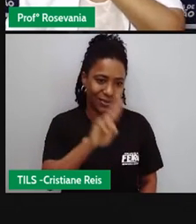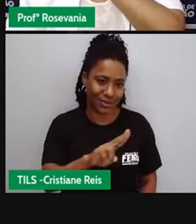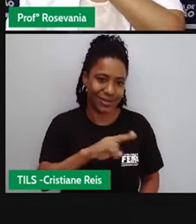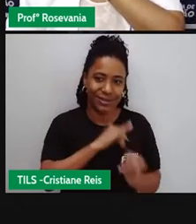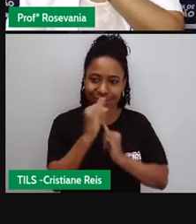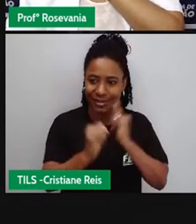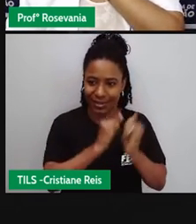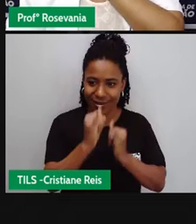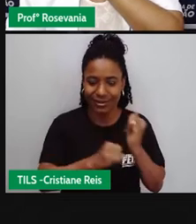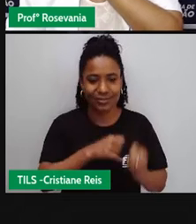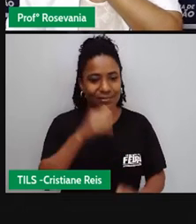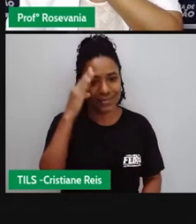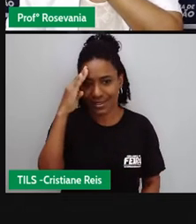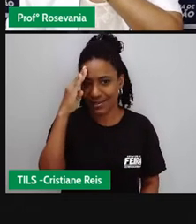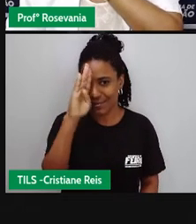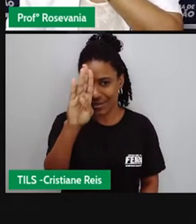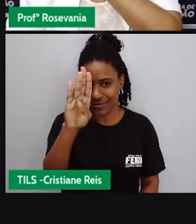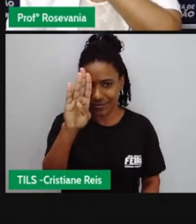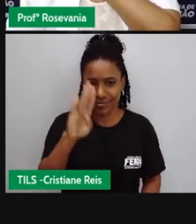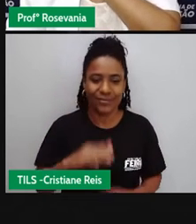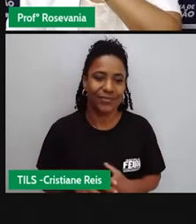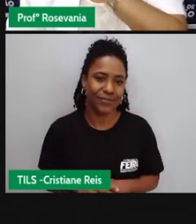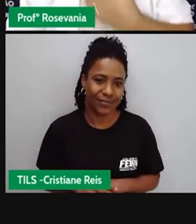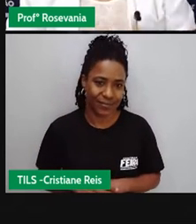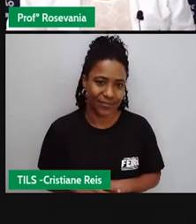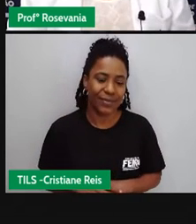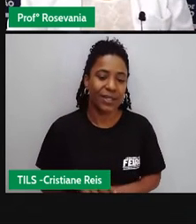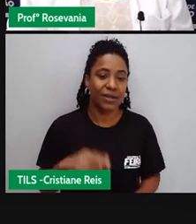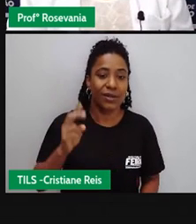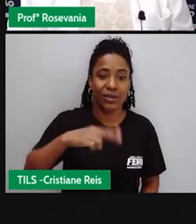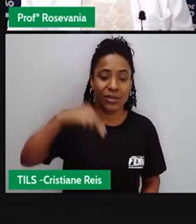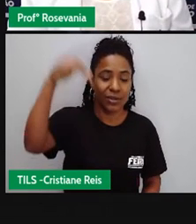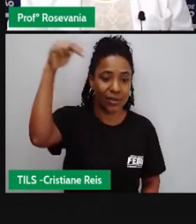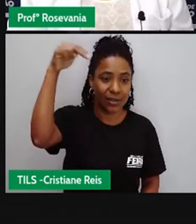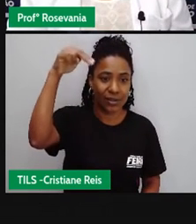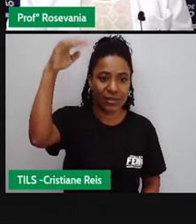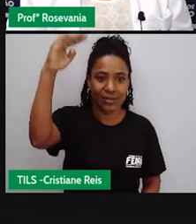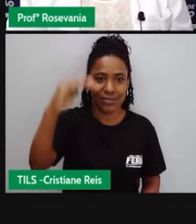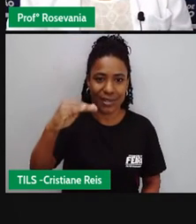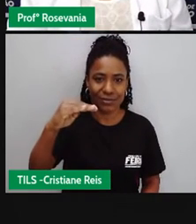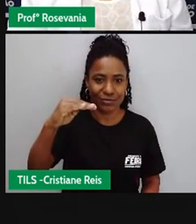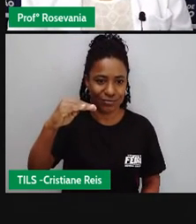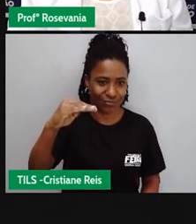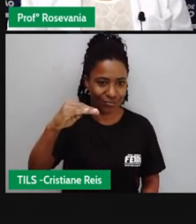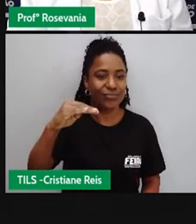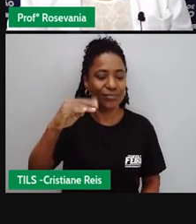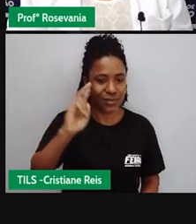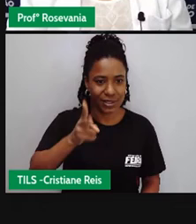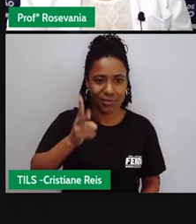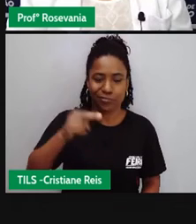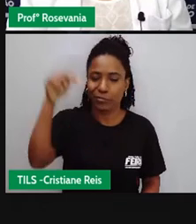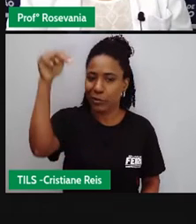do que a gente. A região nordeste, ó, ficou um pouquinho abaixo de todas as regiões que a gente tá observando no país. A área urbana daqui